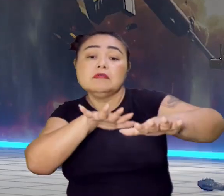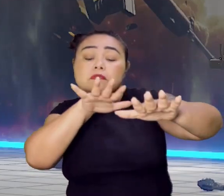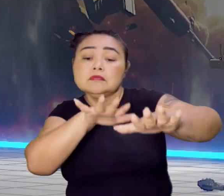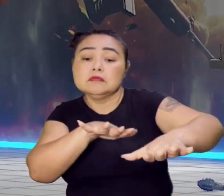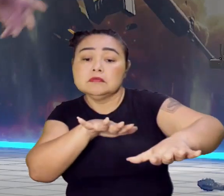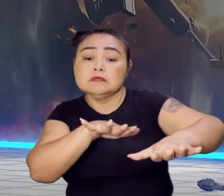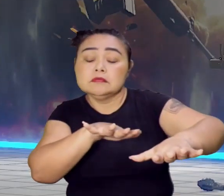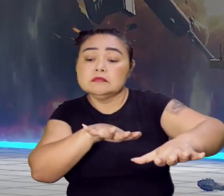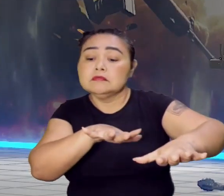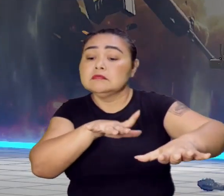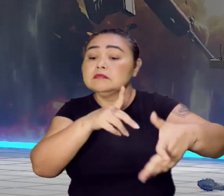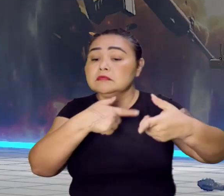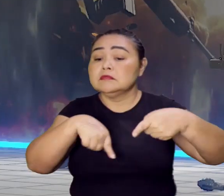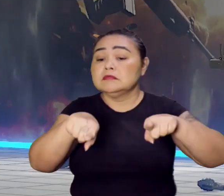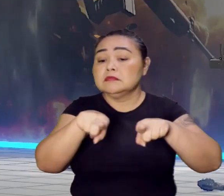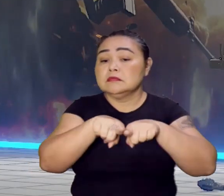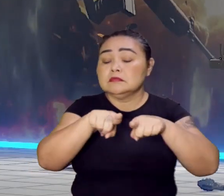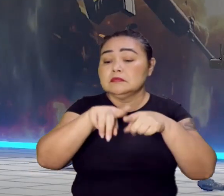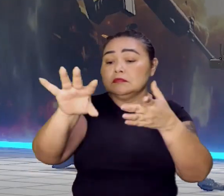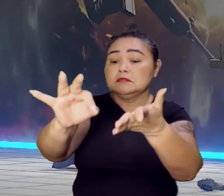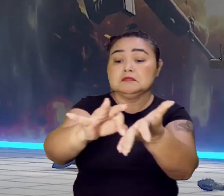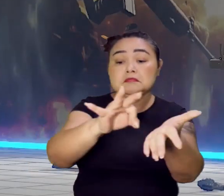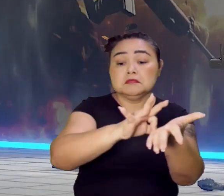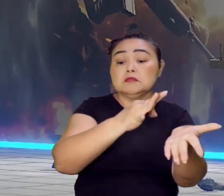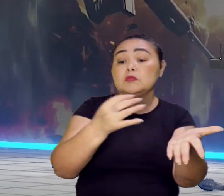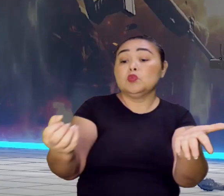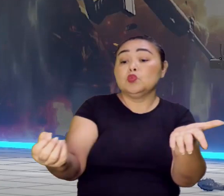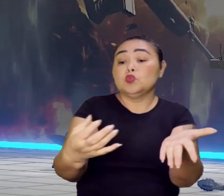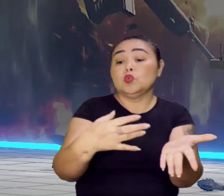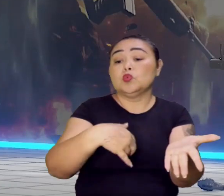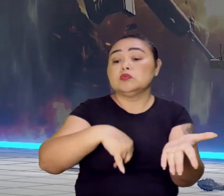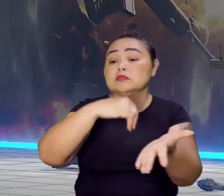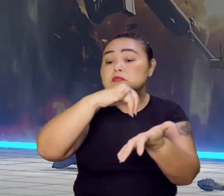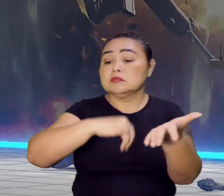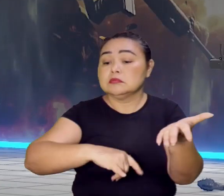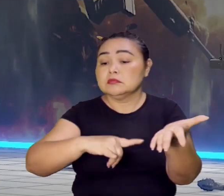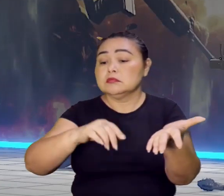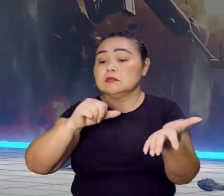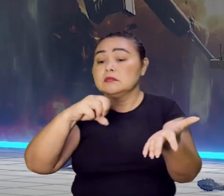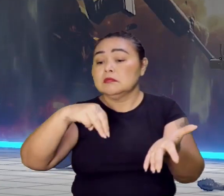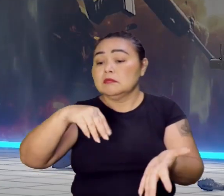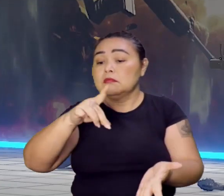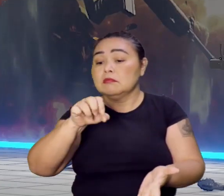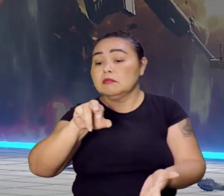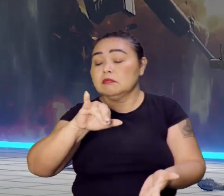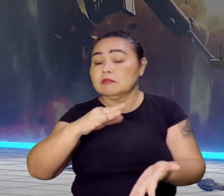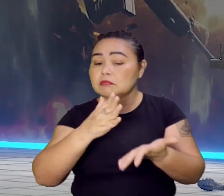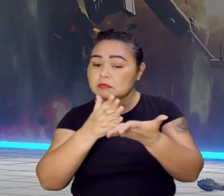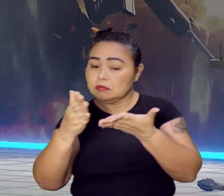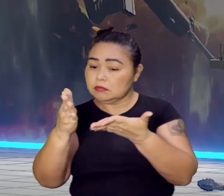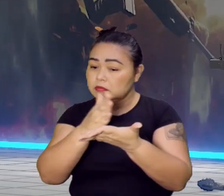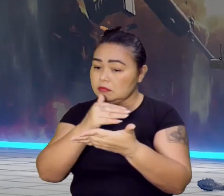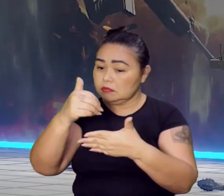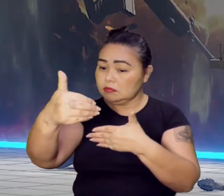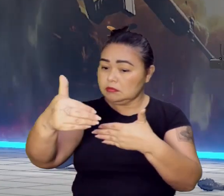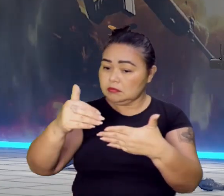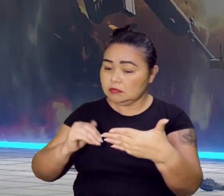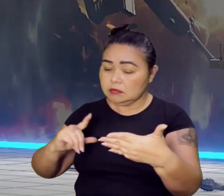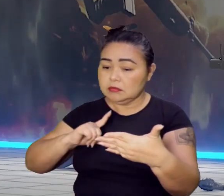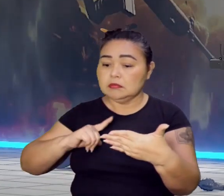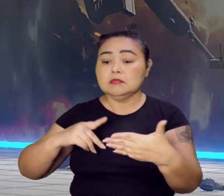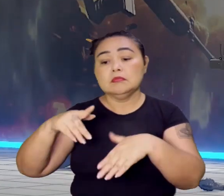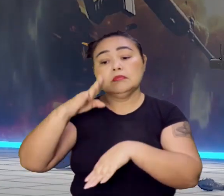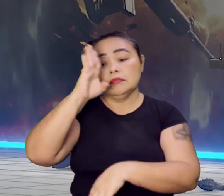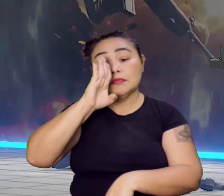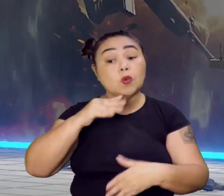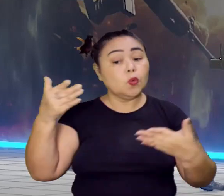obrigar a fazer a assinatura de um novo tratado, que vai ser o Tratado de Madri, definindo a fronteira do Brasil do que é